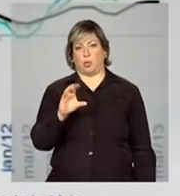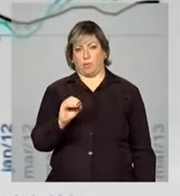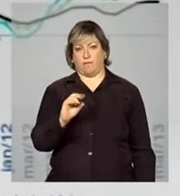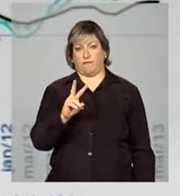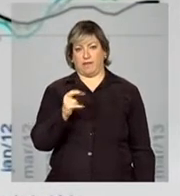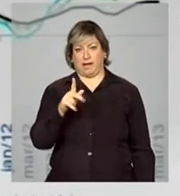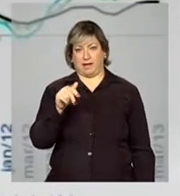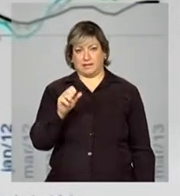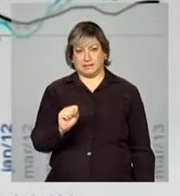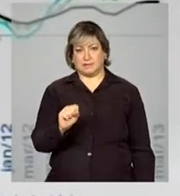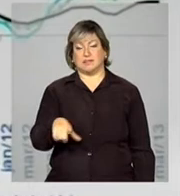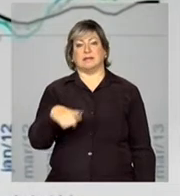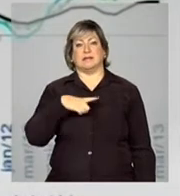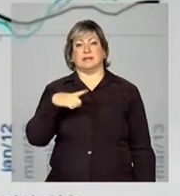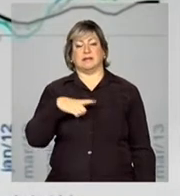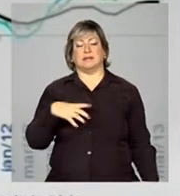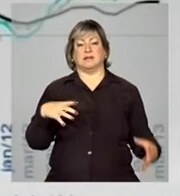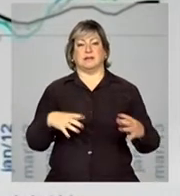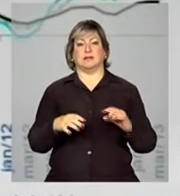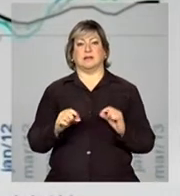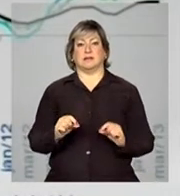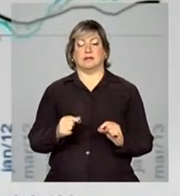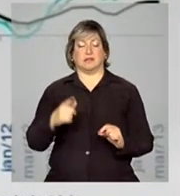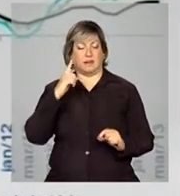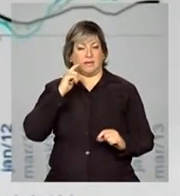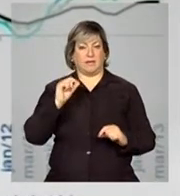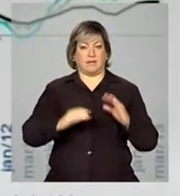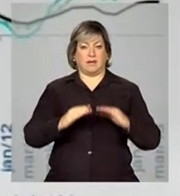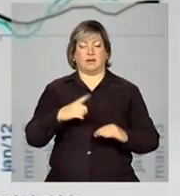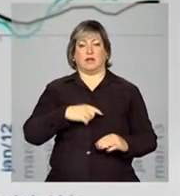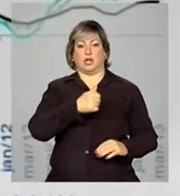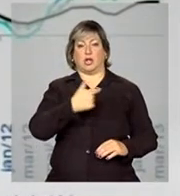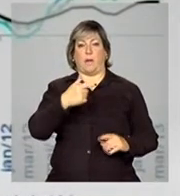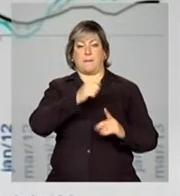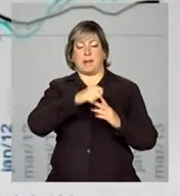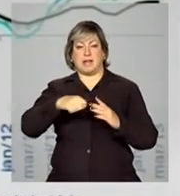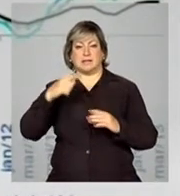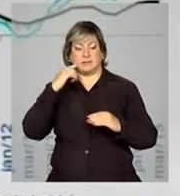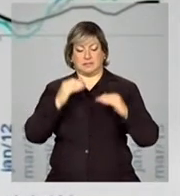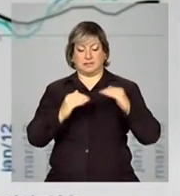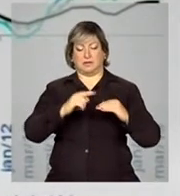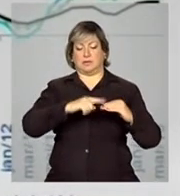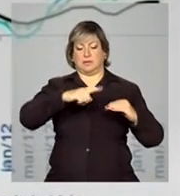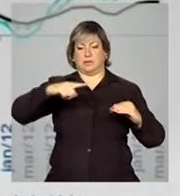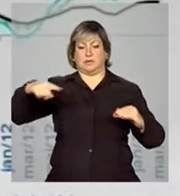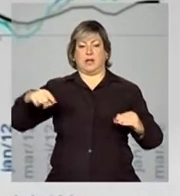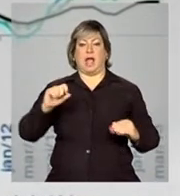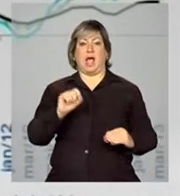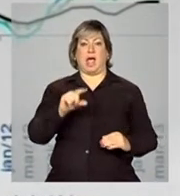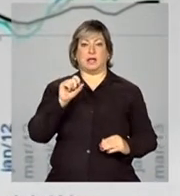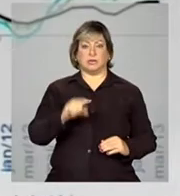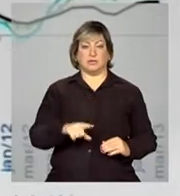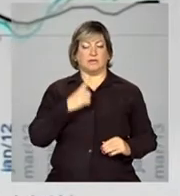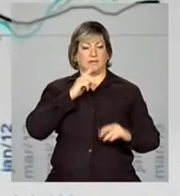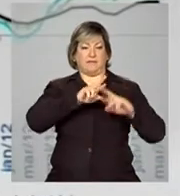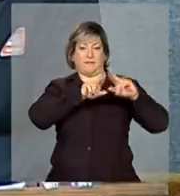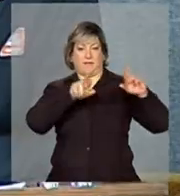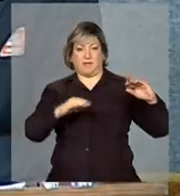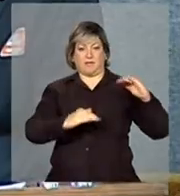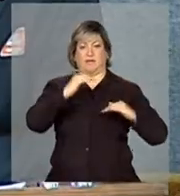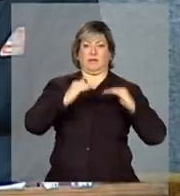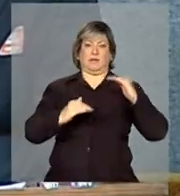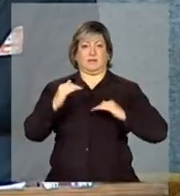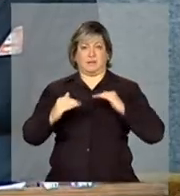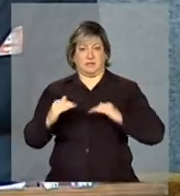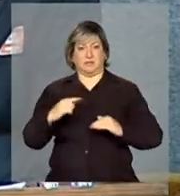semelhante. Então, temos ali, na variação 12 meses, na linha azul, a variação dos preços no atacado